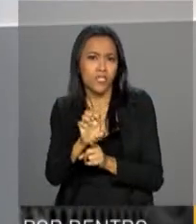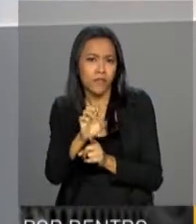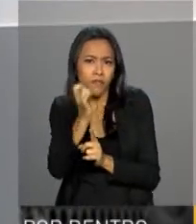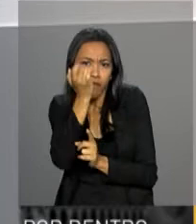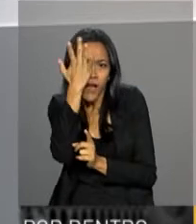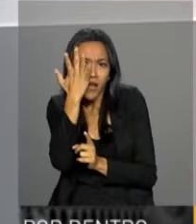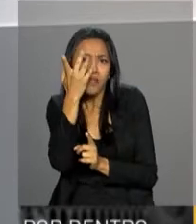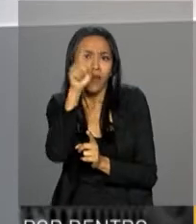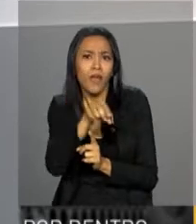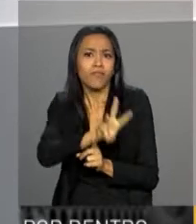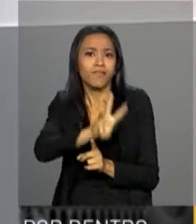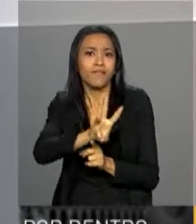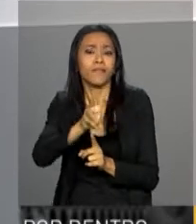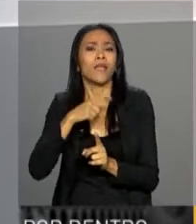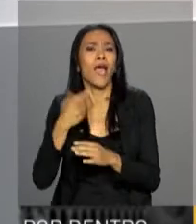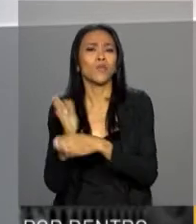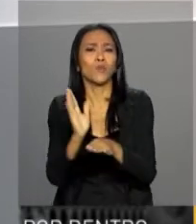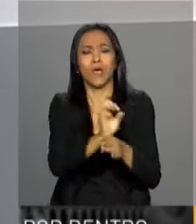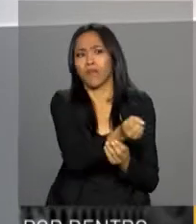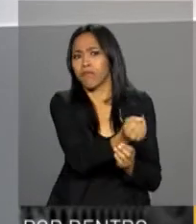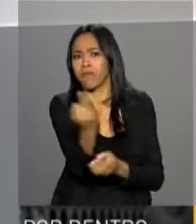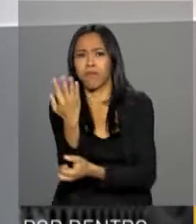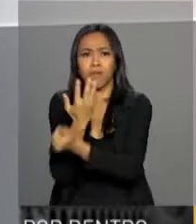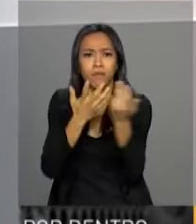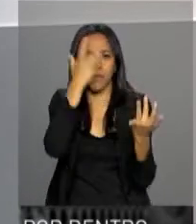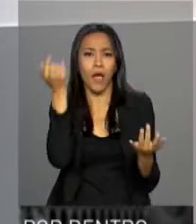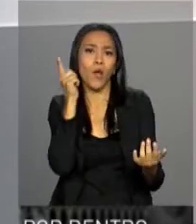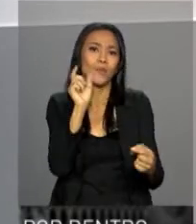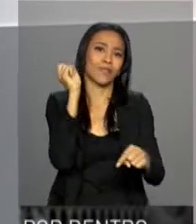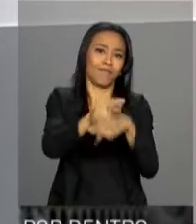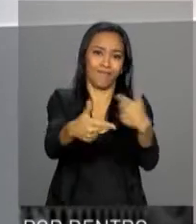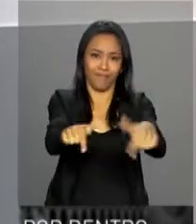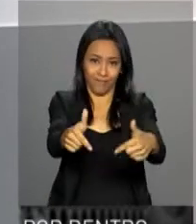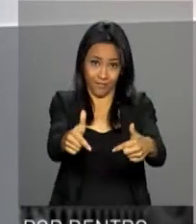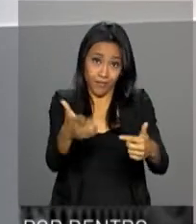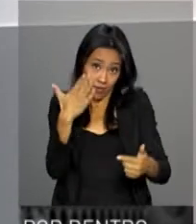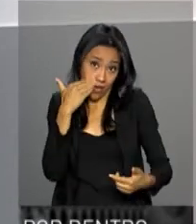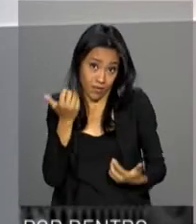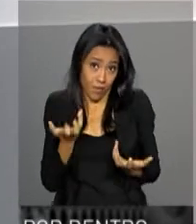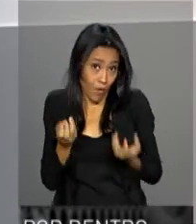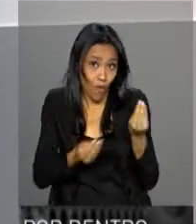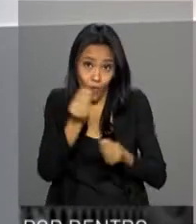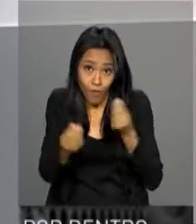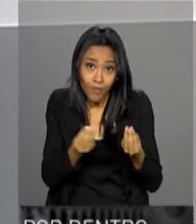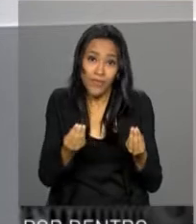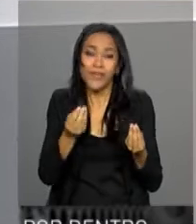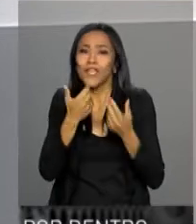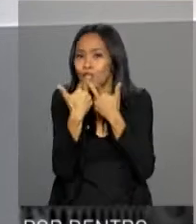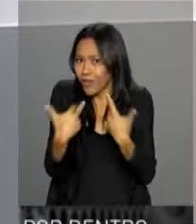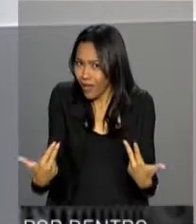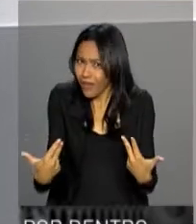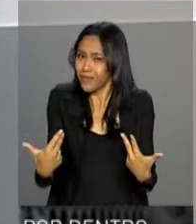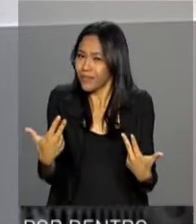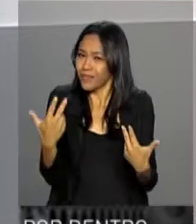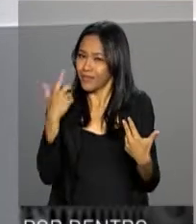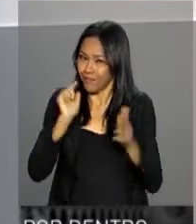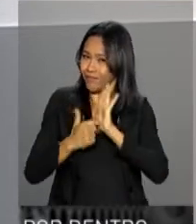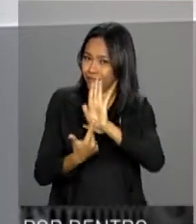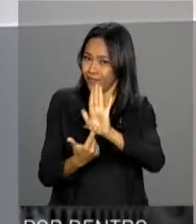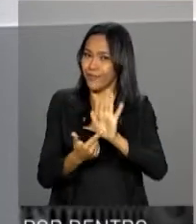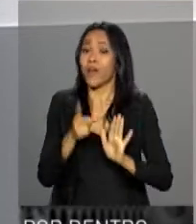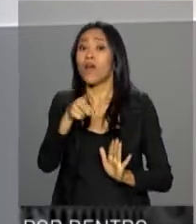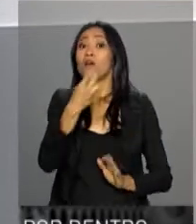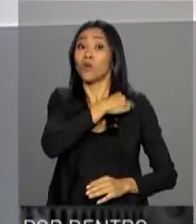tem ajudado milhares de brasileiros a conseguir uma vaga no mercado de trabalho. Quer saber como funciona e as novidades que estão vindo por aí?